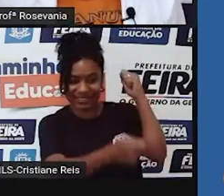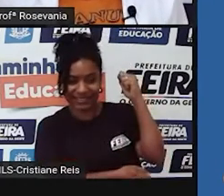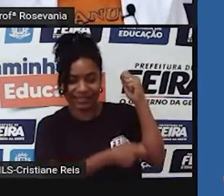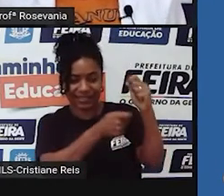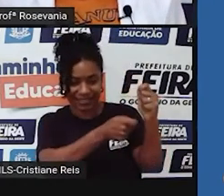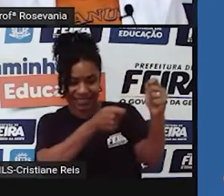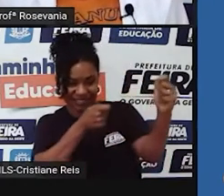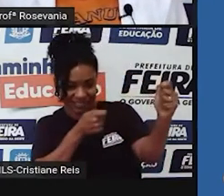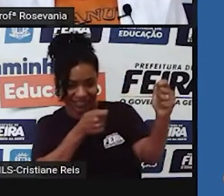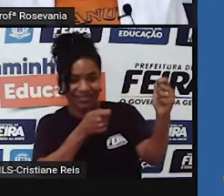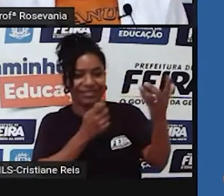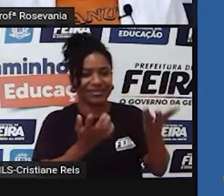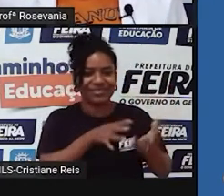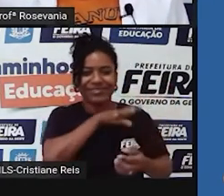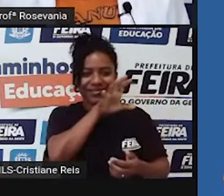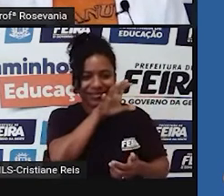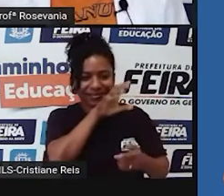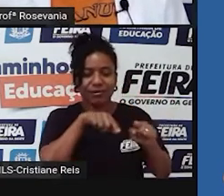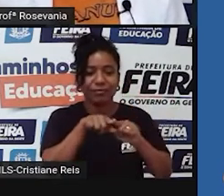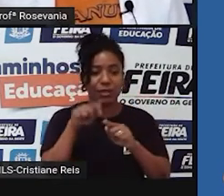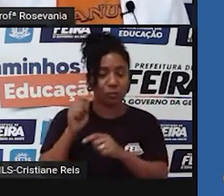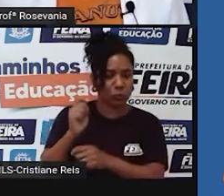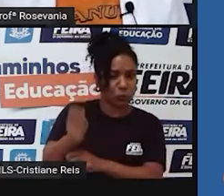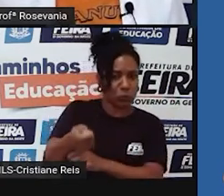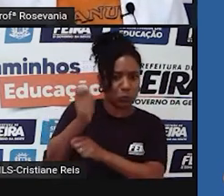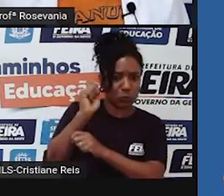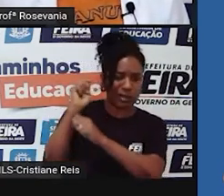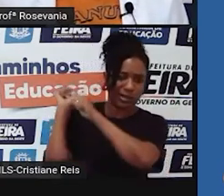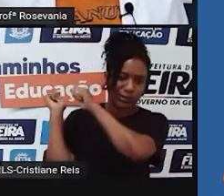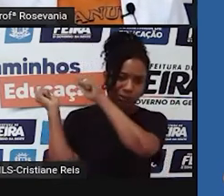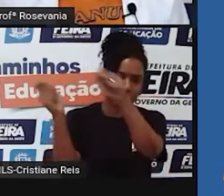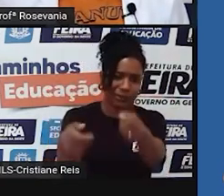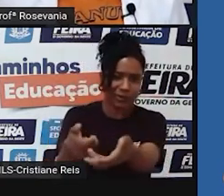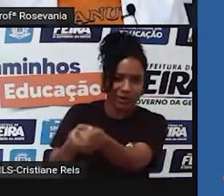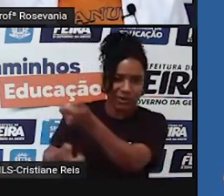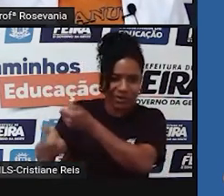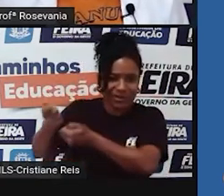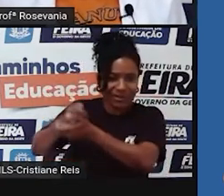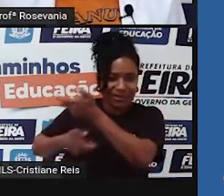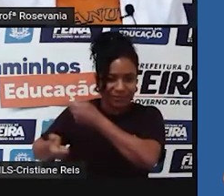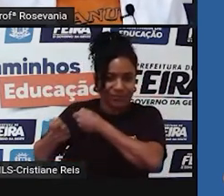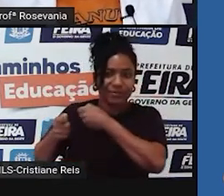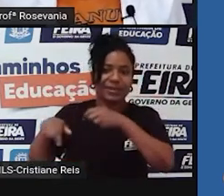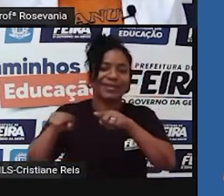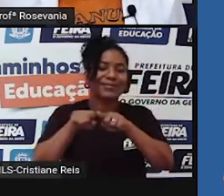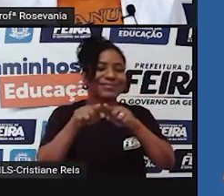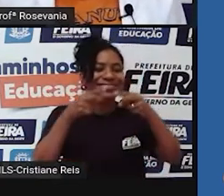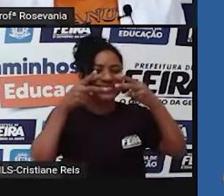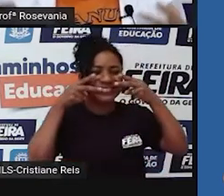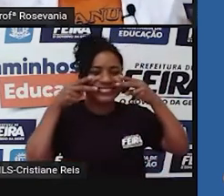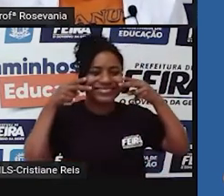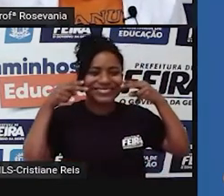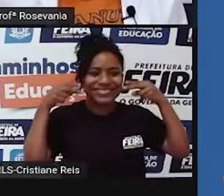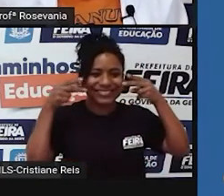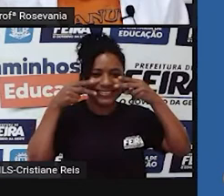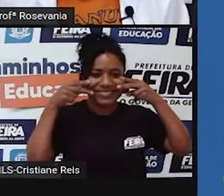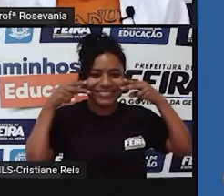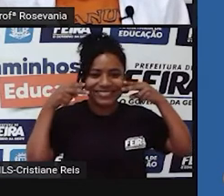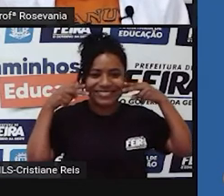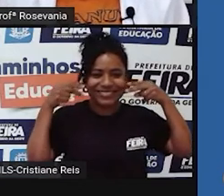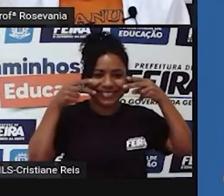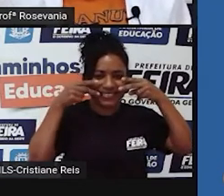também foram dos povos indígenas. As pinturas do corpo, que hoje as pinturas são até